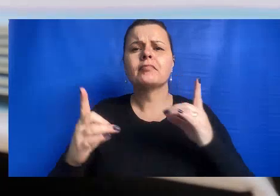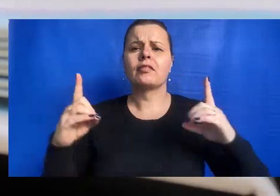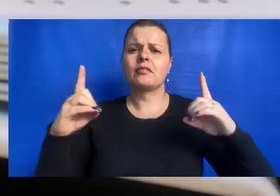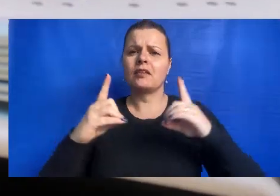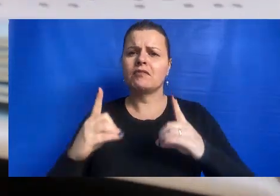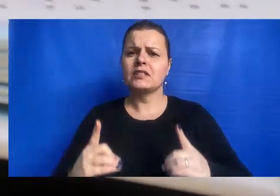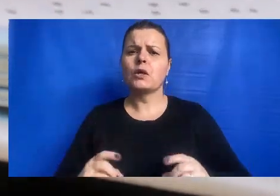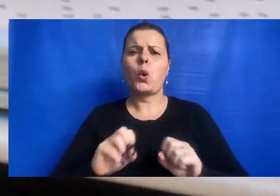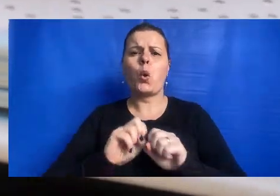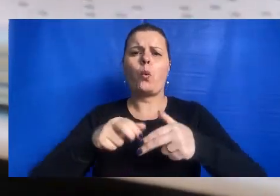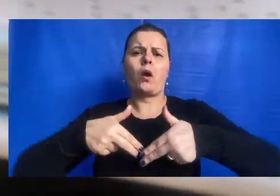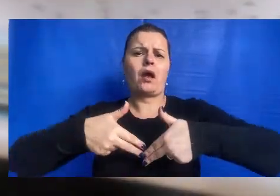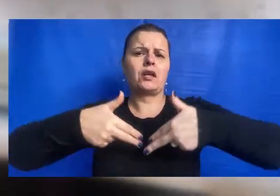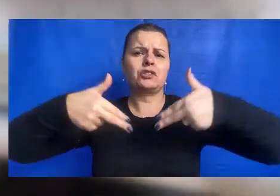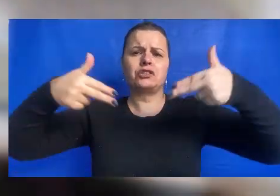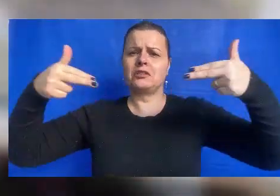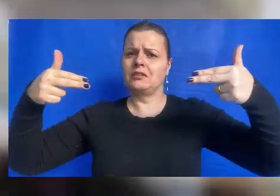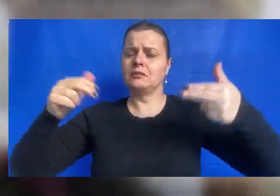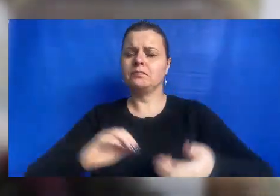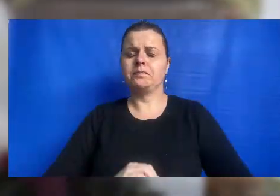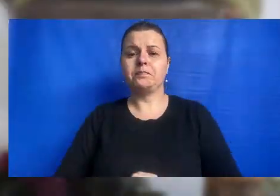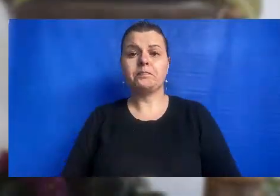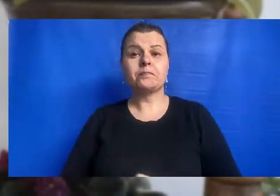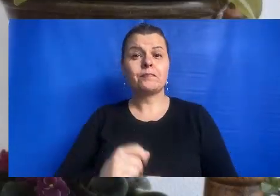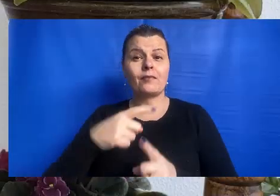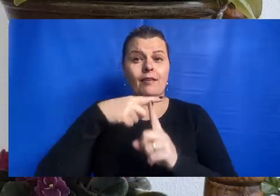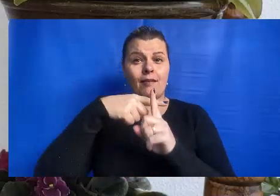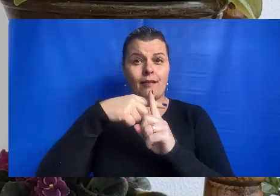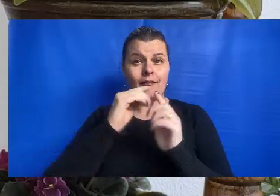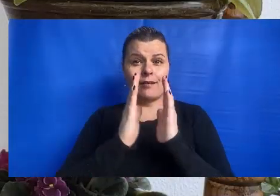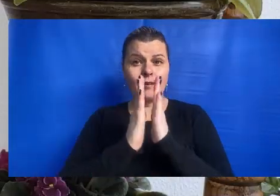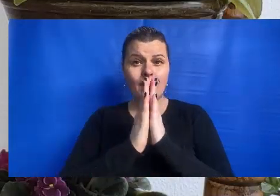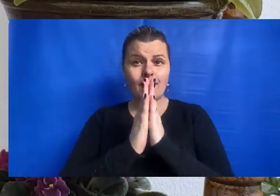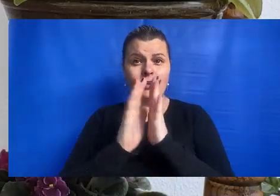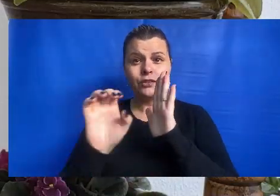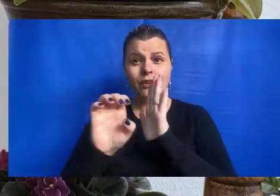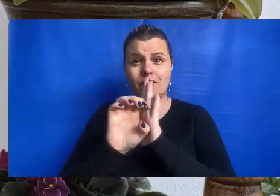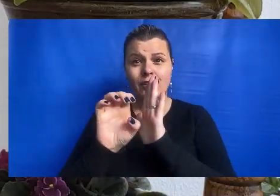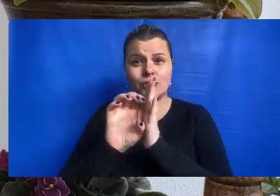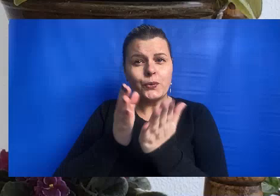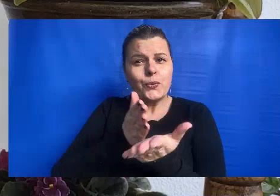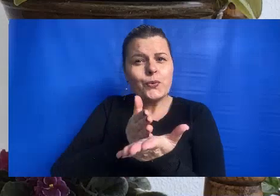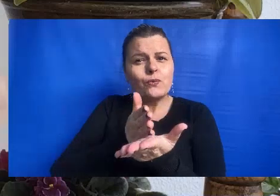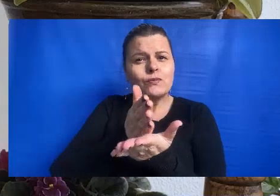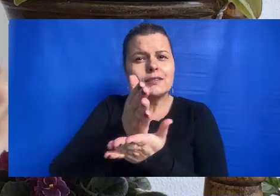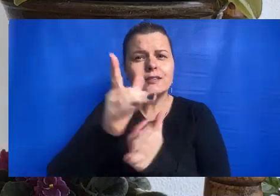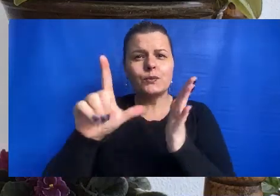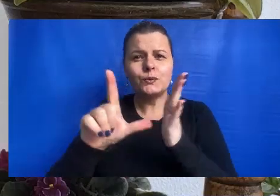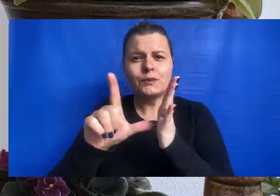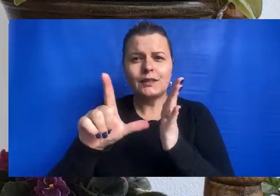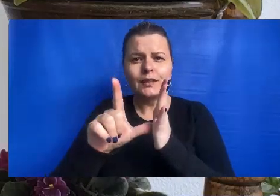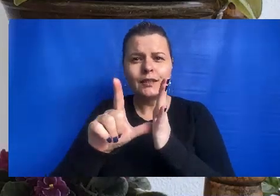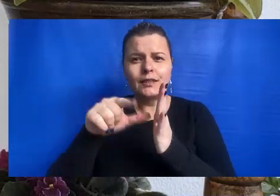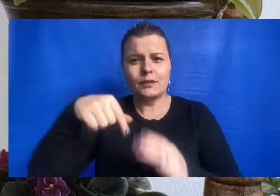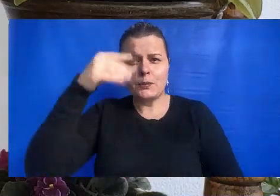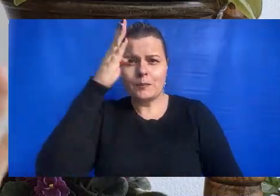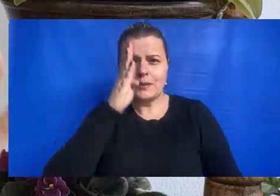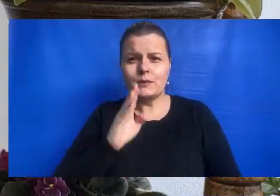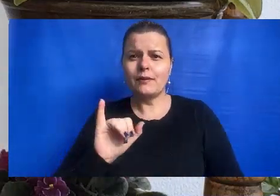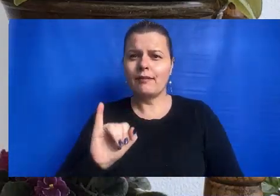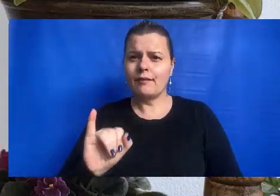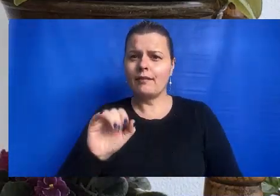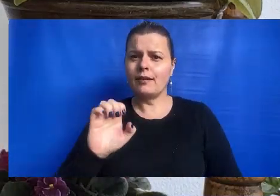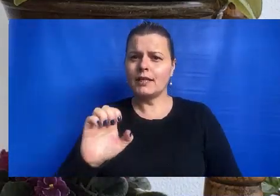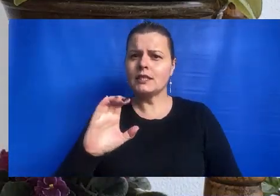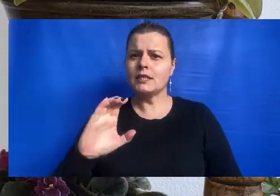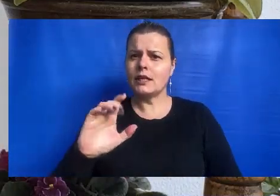deficiências, etnia. A Igreja Evangélica de Confissão Luterana no Brasil, o ISLB, está